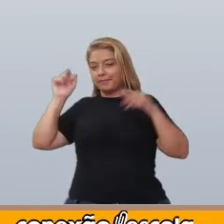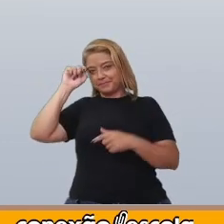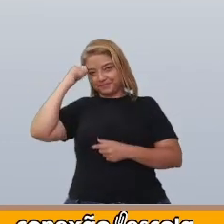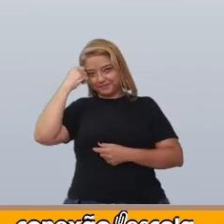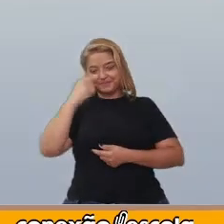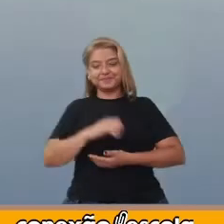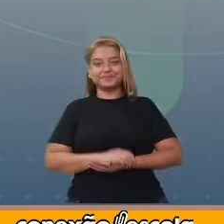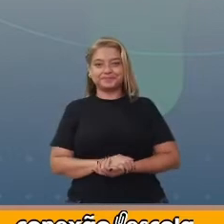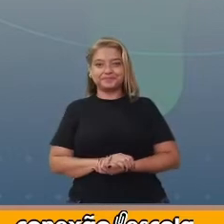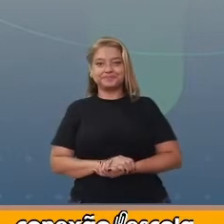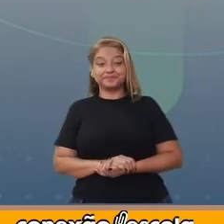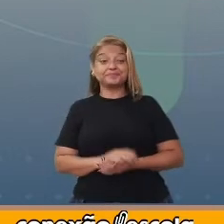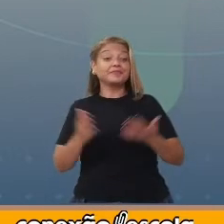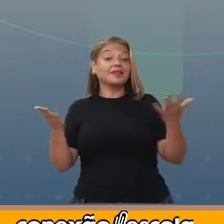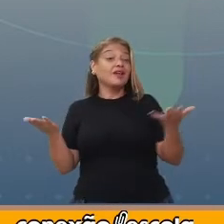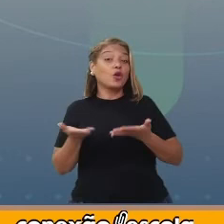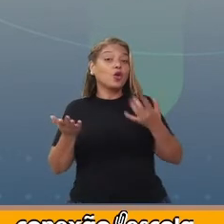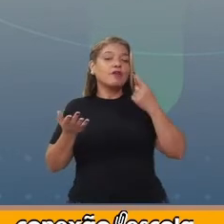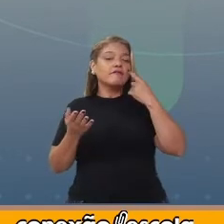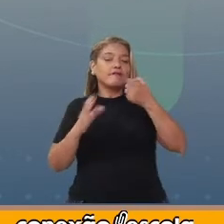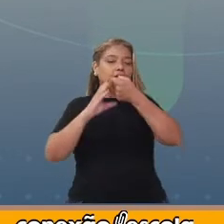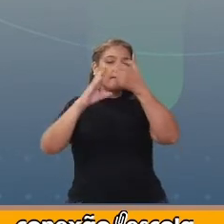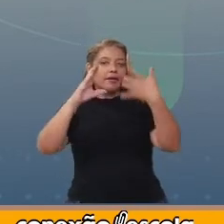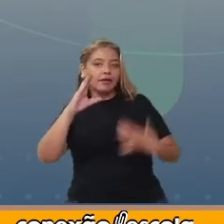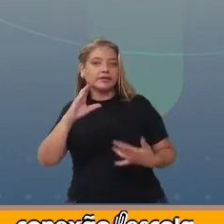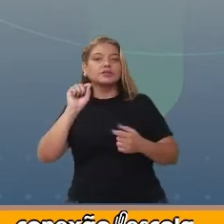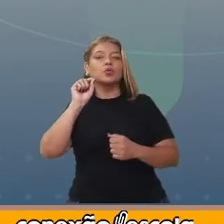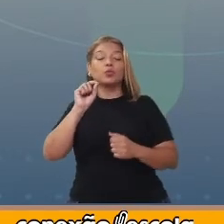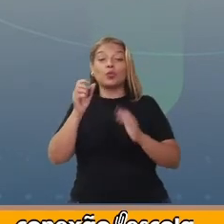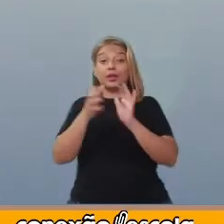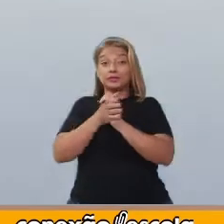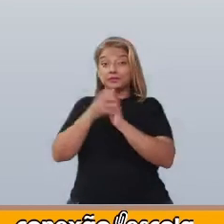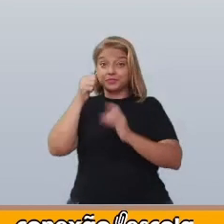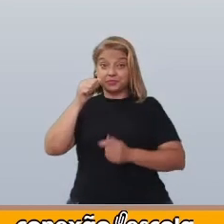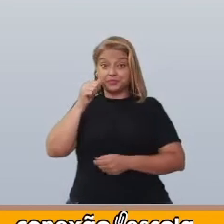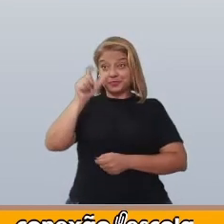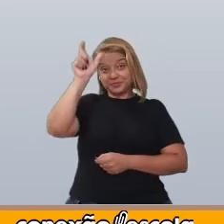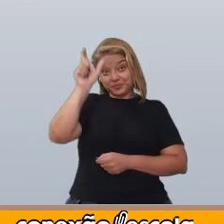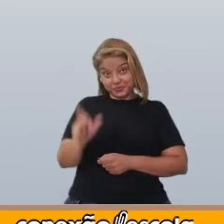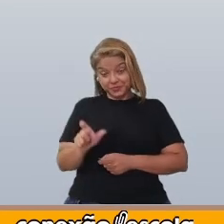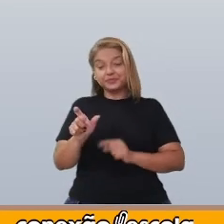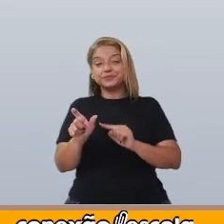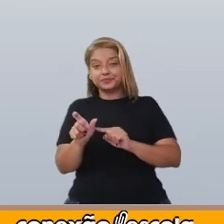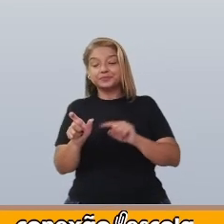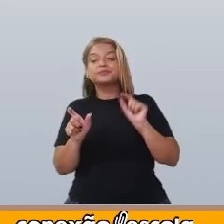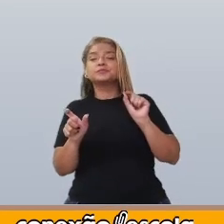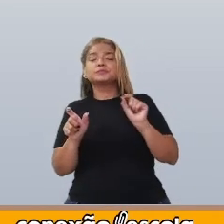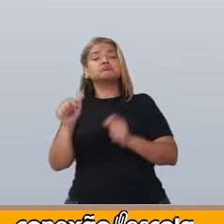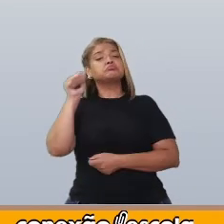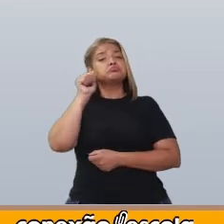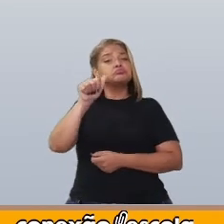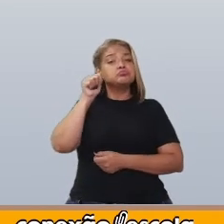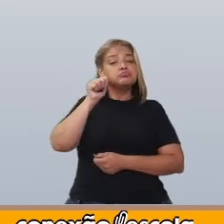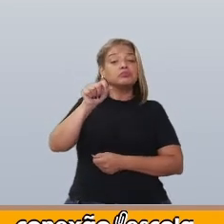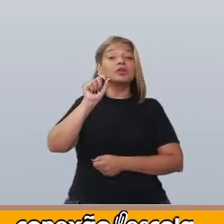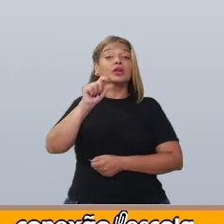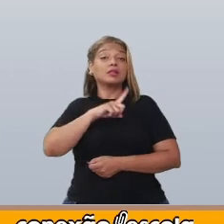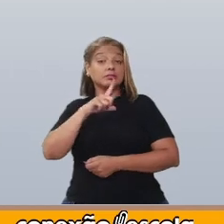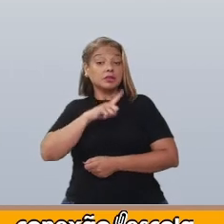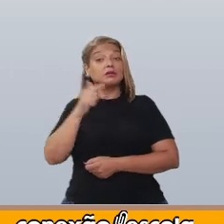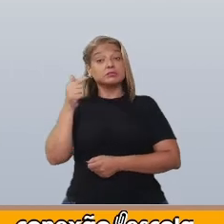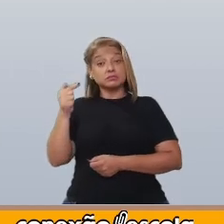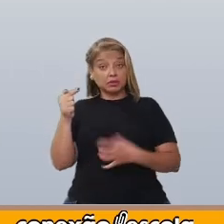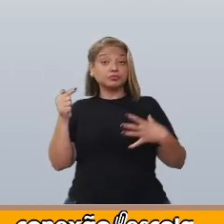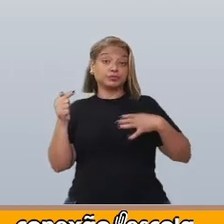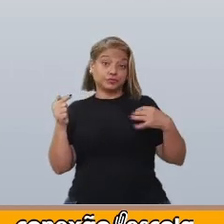Vamos agora ver a característica da esposa. Esposa, mulher que tinha sete